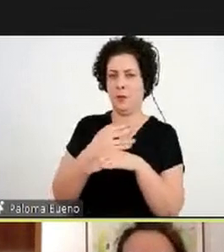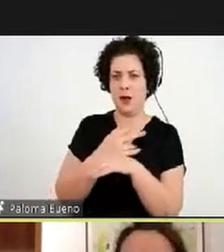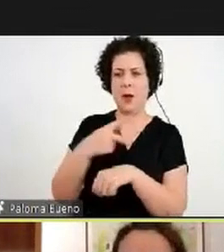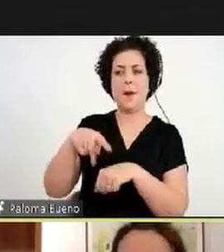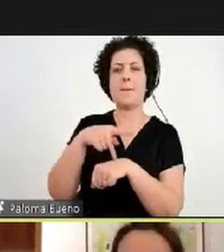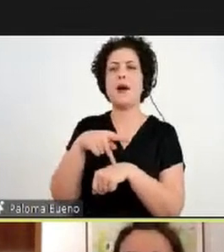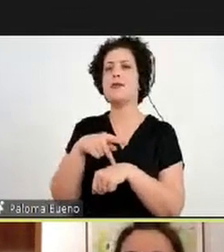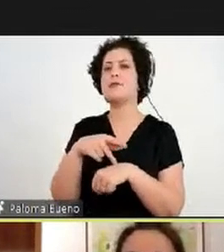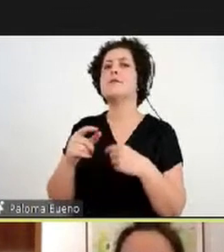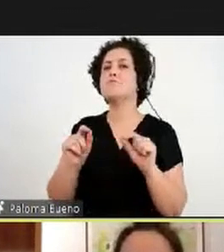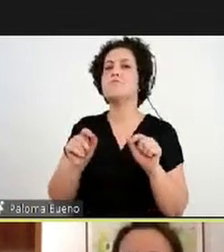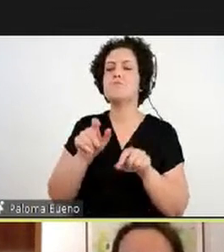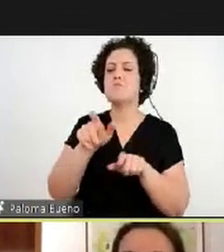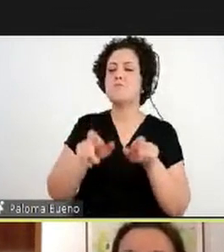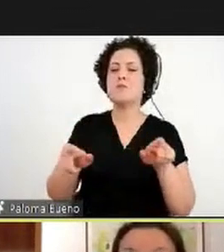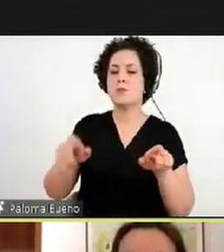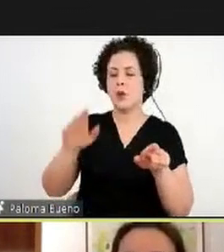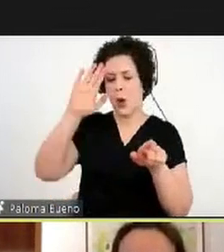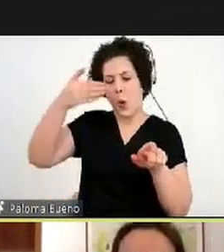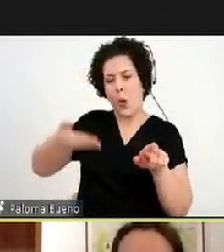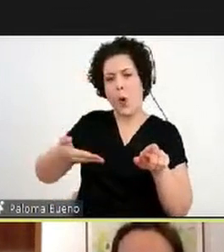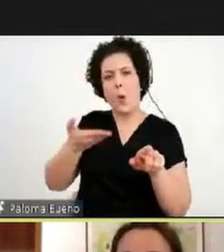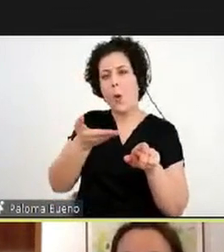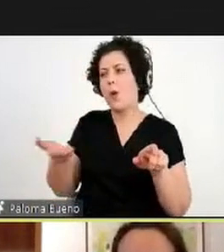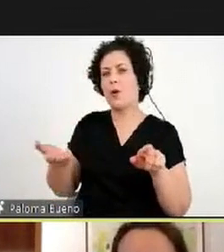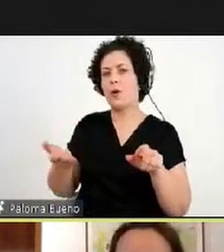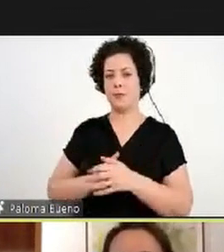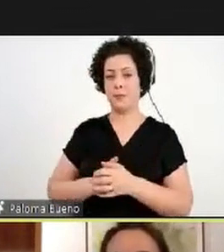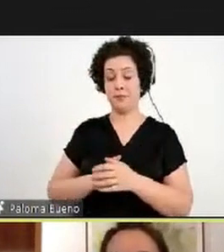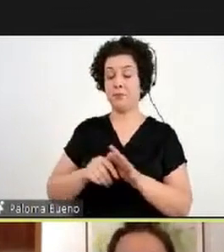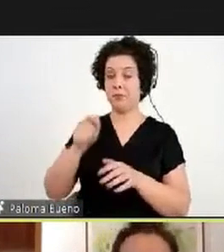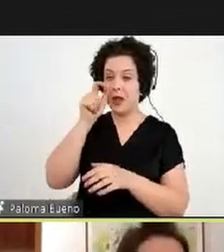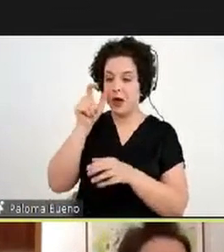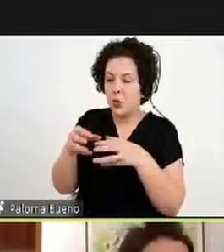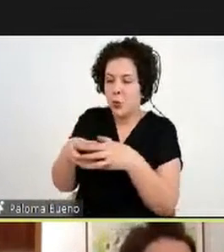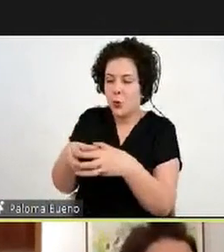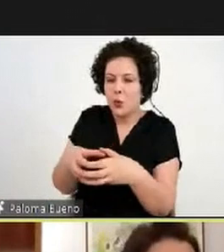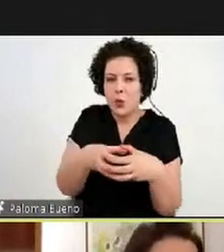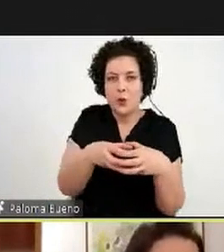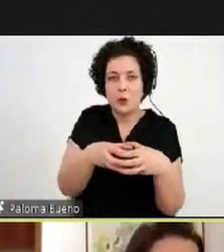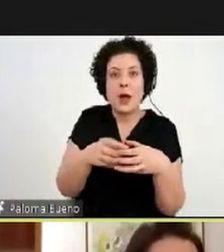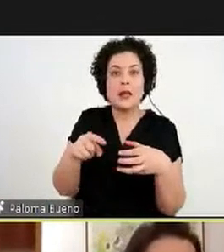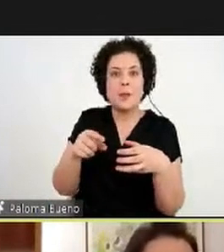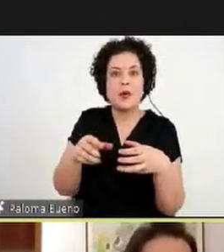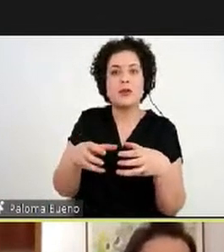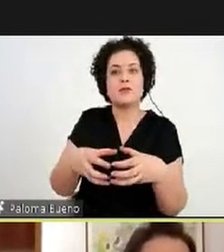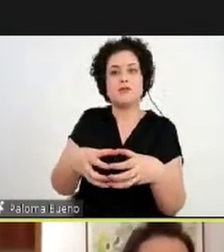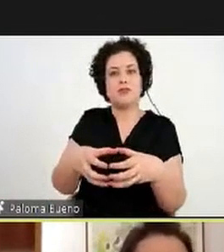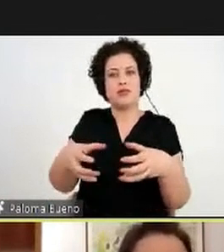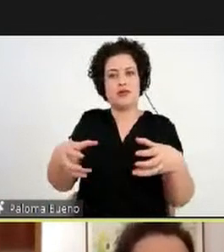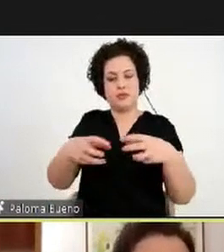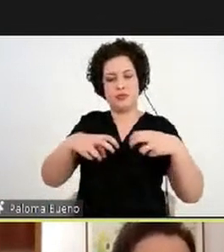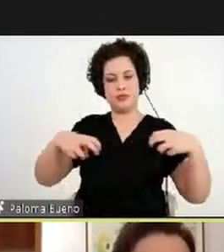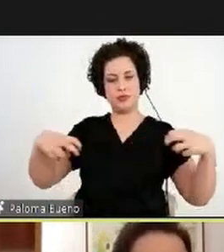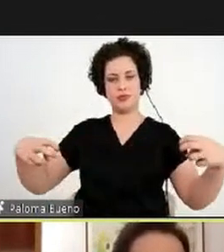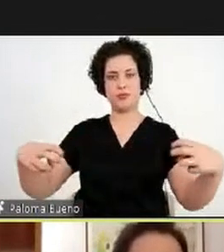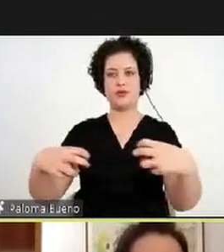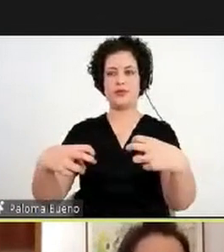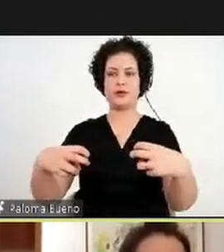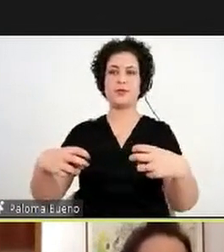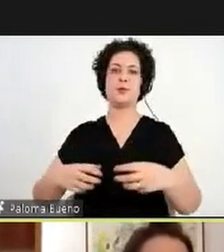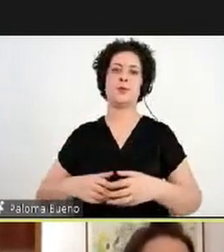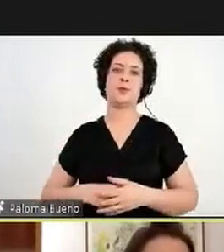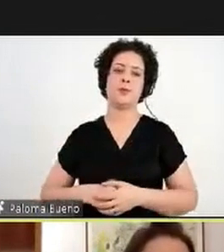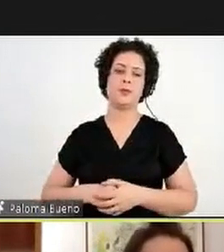Então, nesse momento, há uma conversa bem interessante em pequenos grupos e depois numa grande roda. Bom, nessa jornada a gente